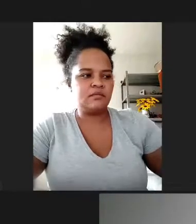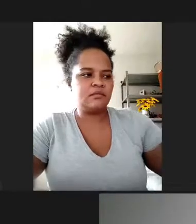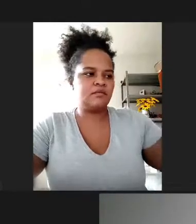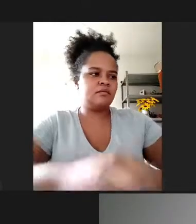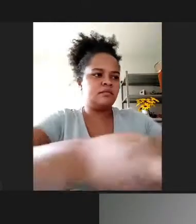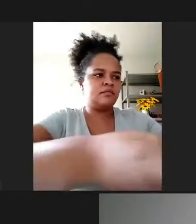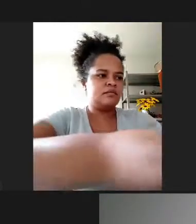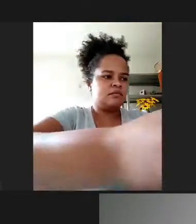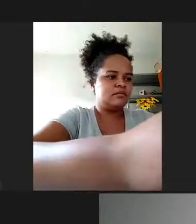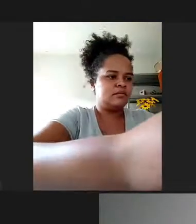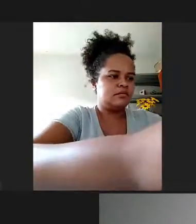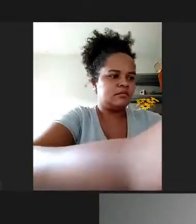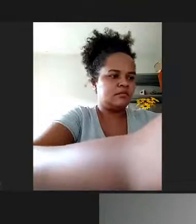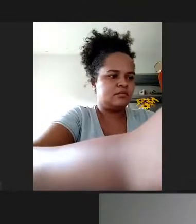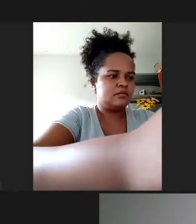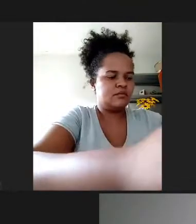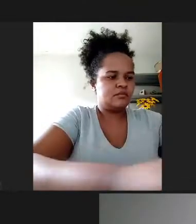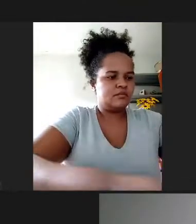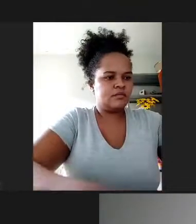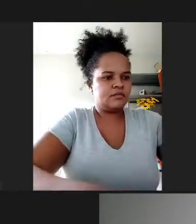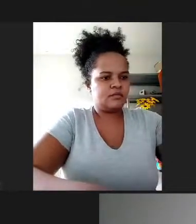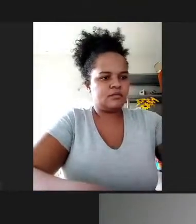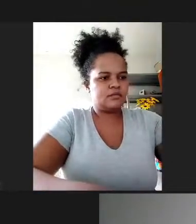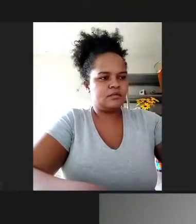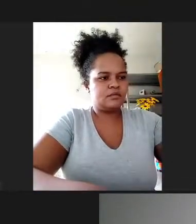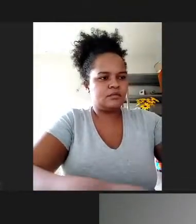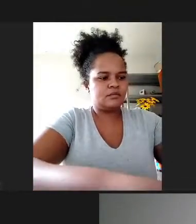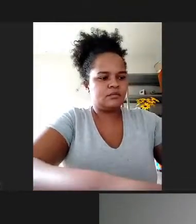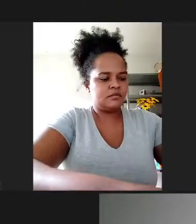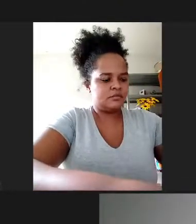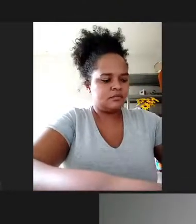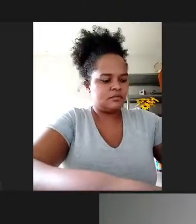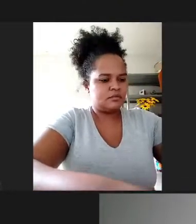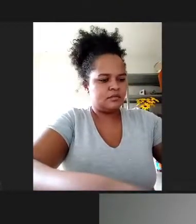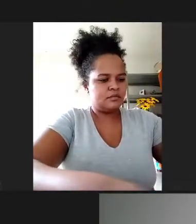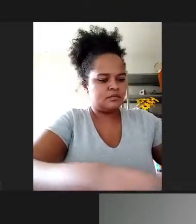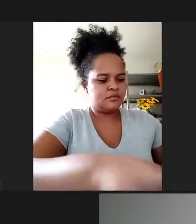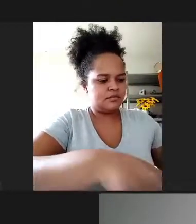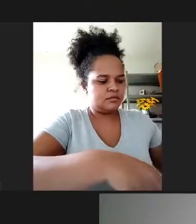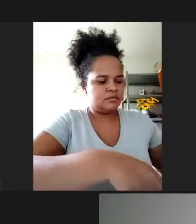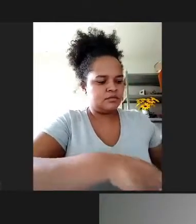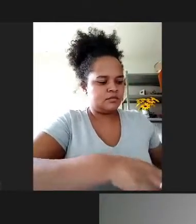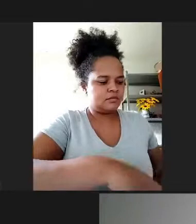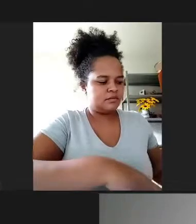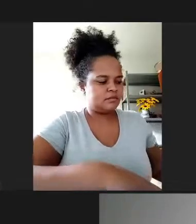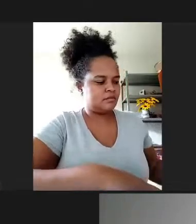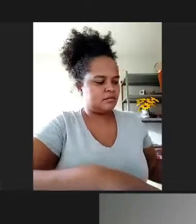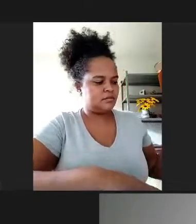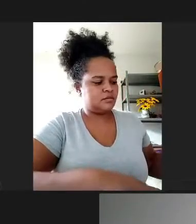ambulatorial e hospitalar para aquisição de material de consumo. Projeto de lei número